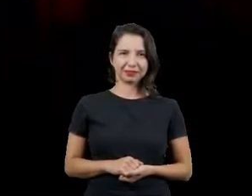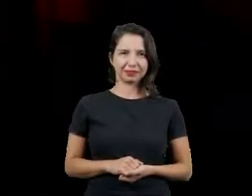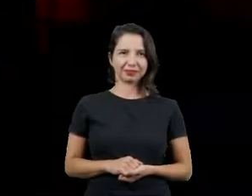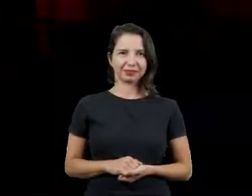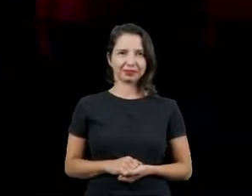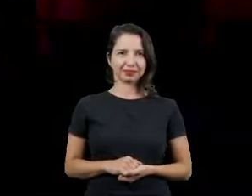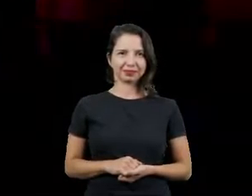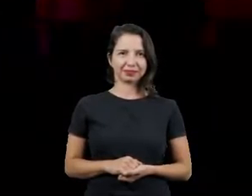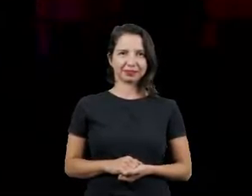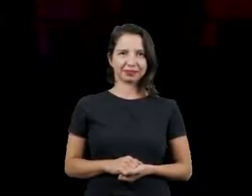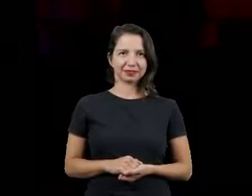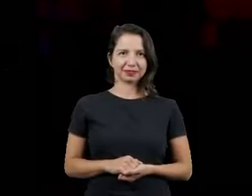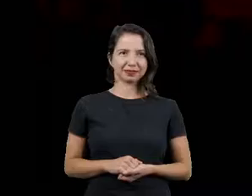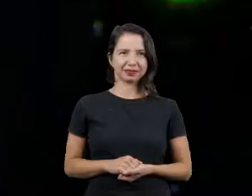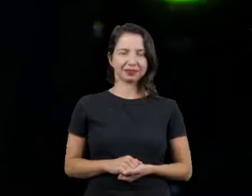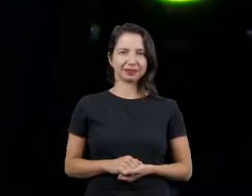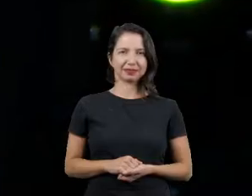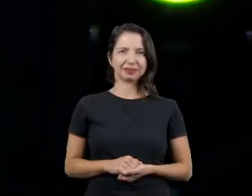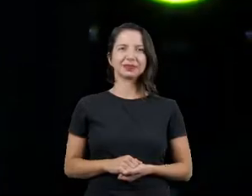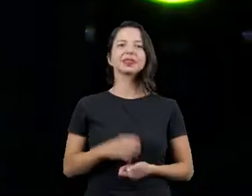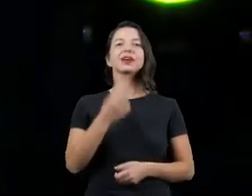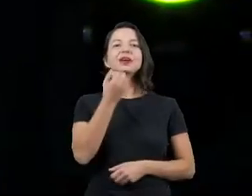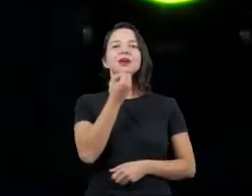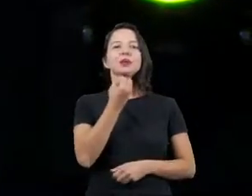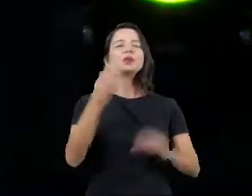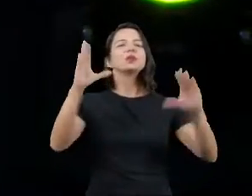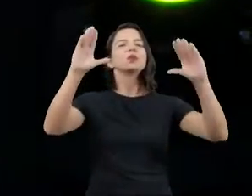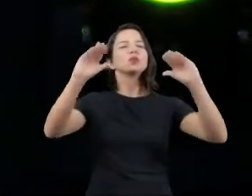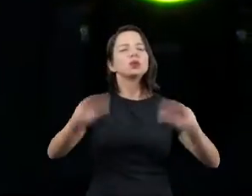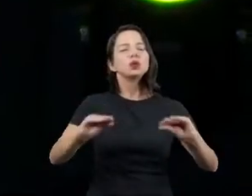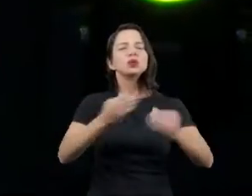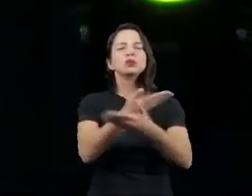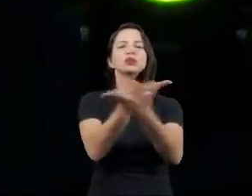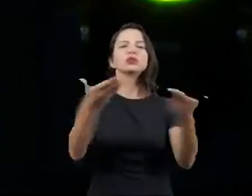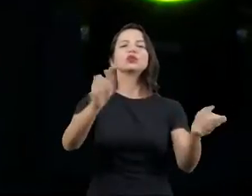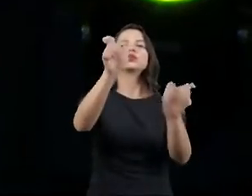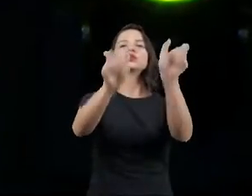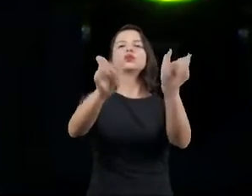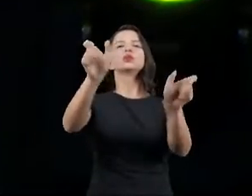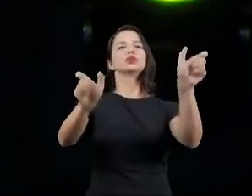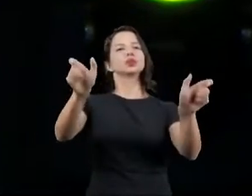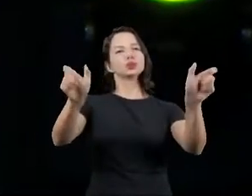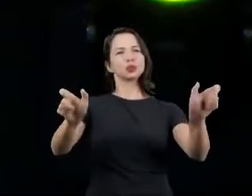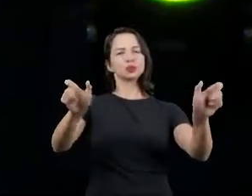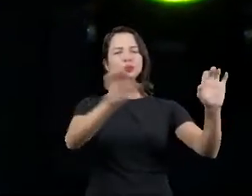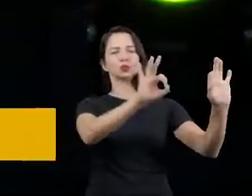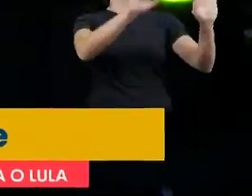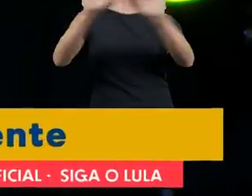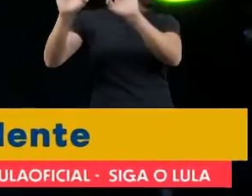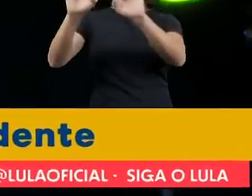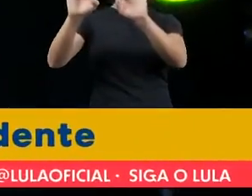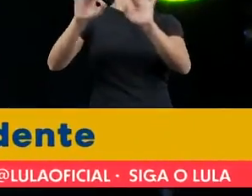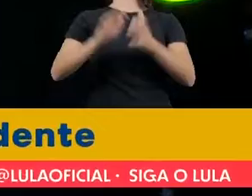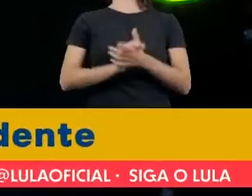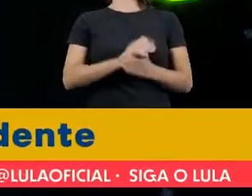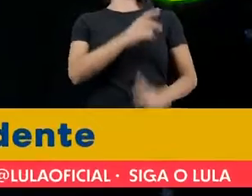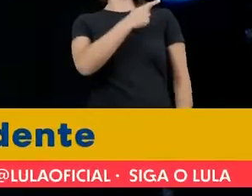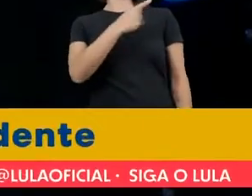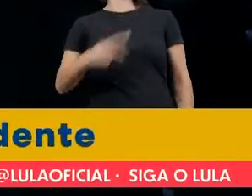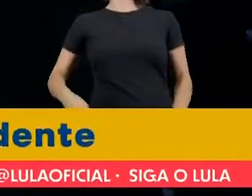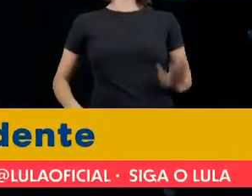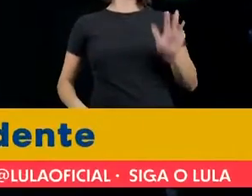Boa noite a todas e a todos. O presidente Lula, quando nós começamos essa